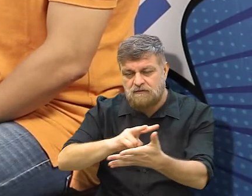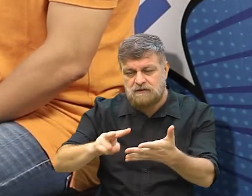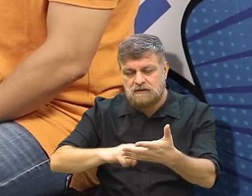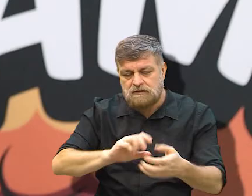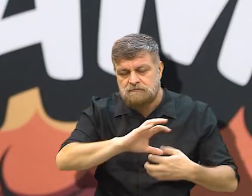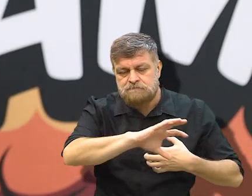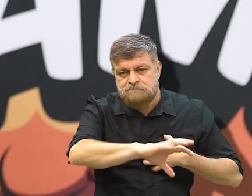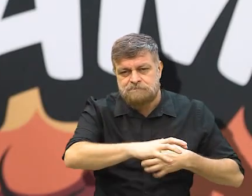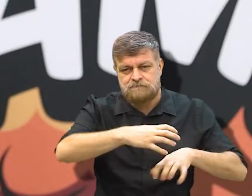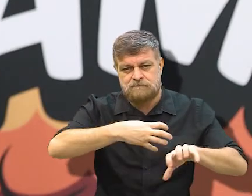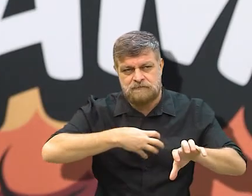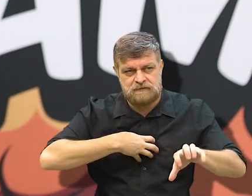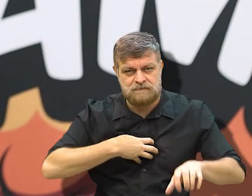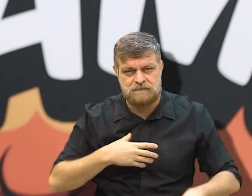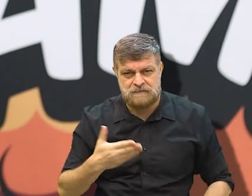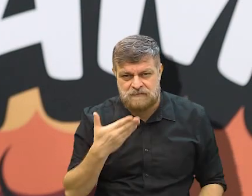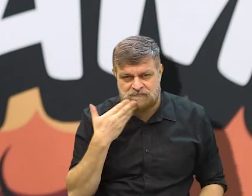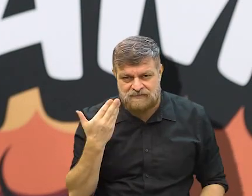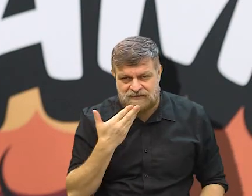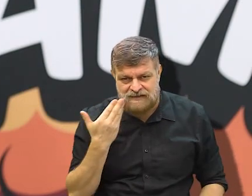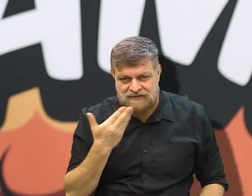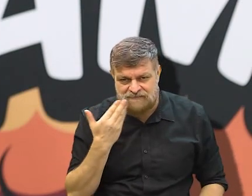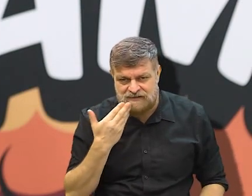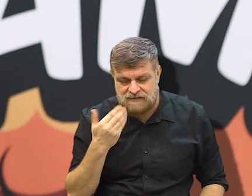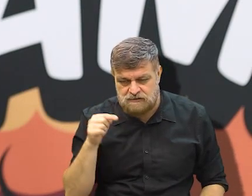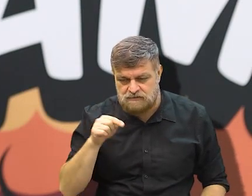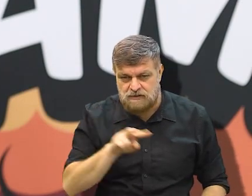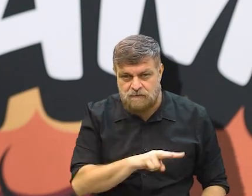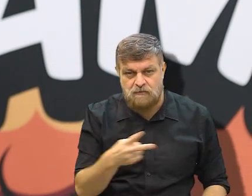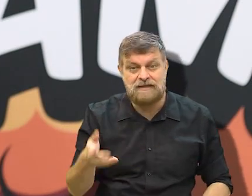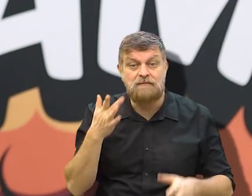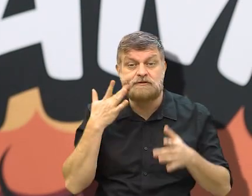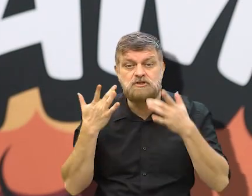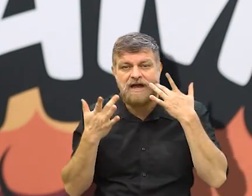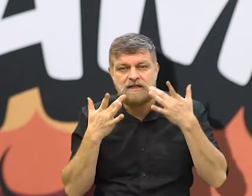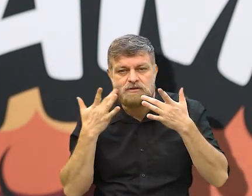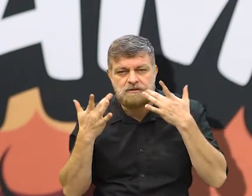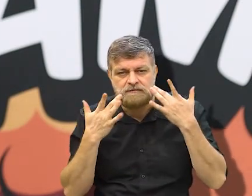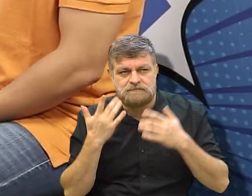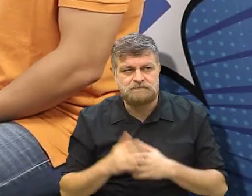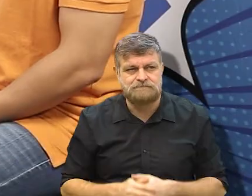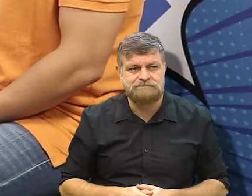basicamente, é isso, Michel. Está fácil de virar um roteiro para teatro?